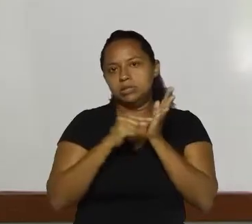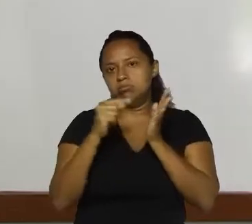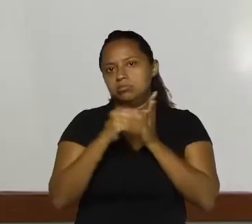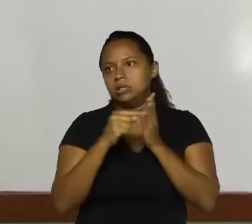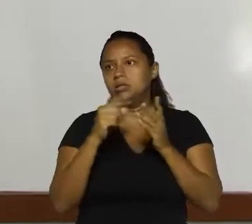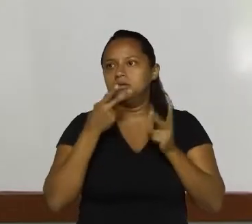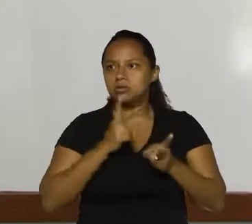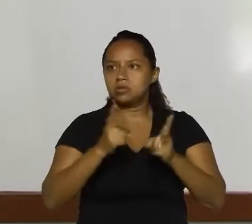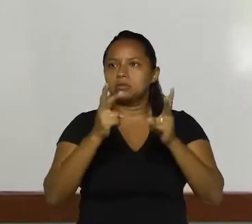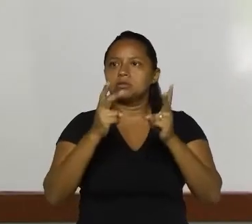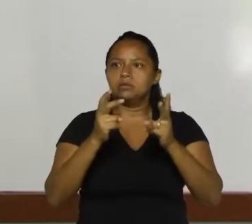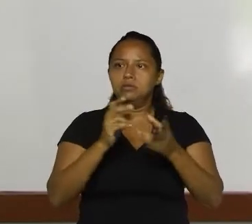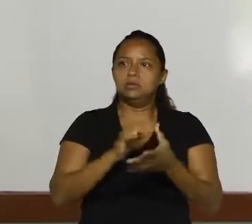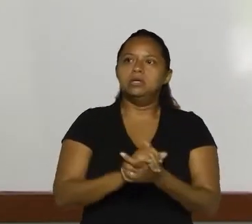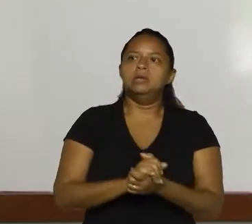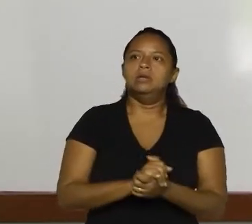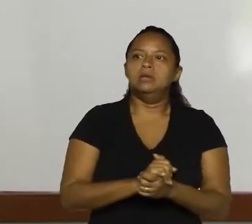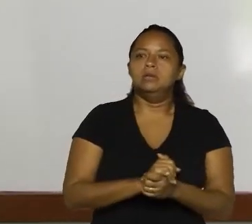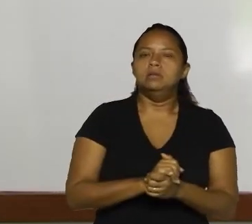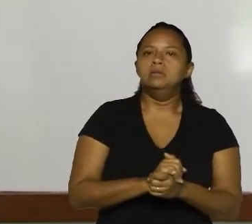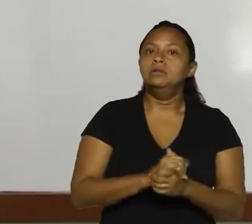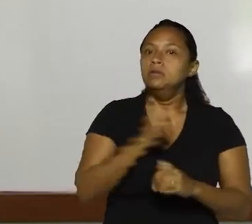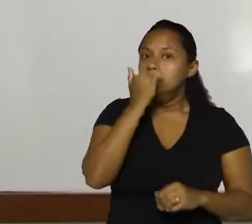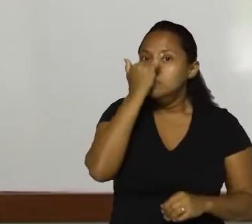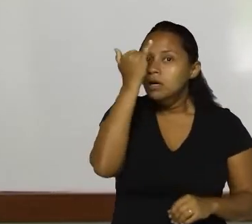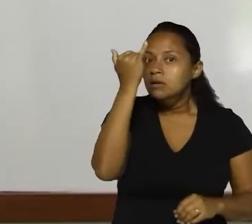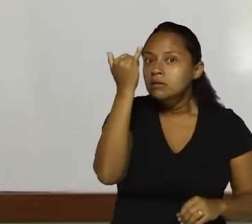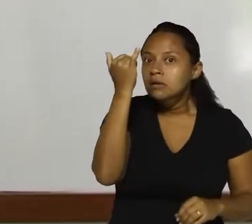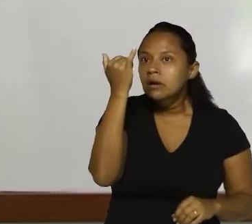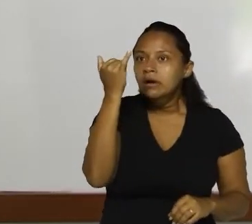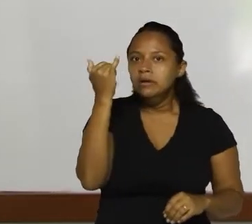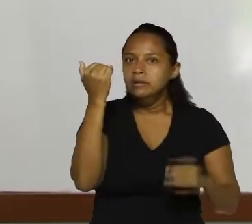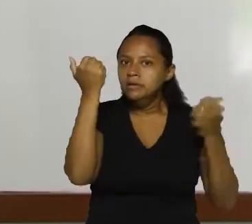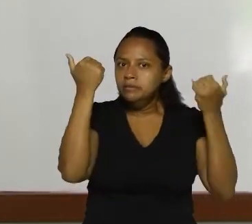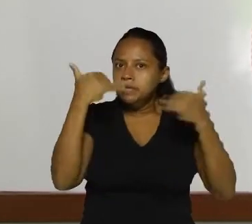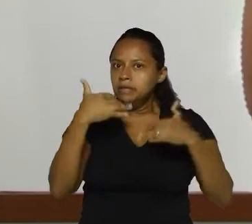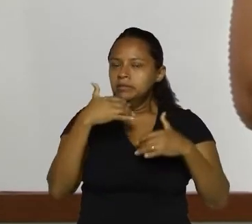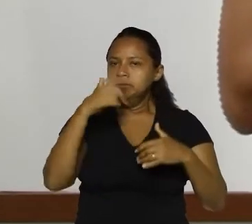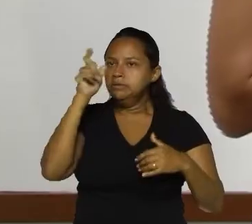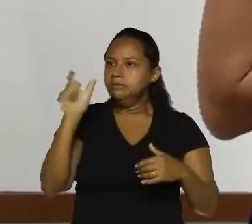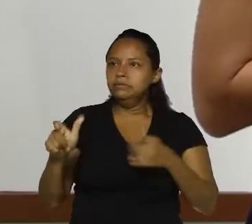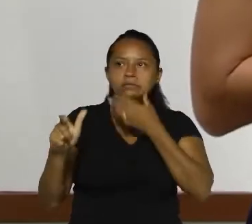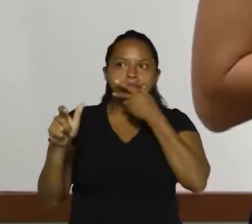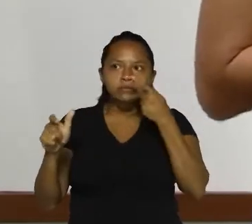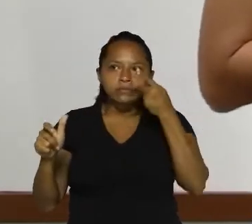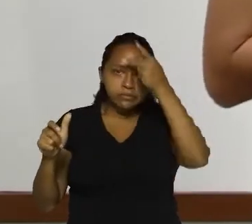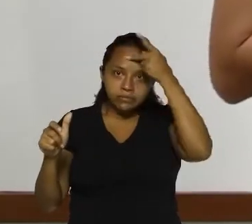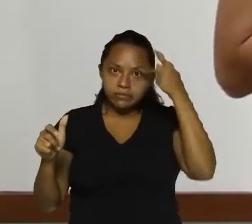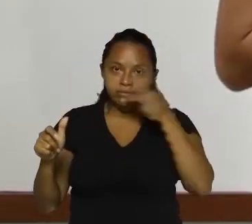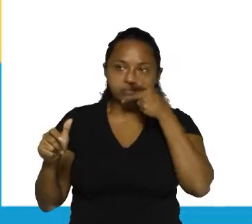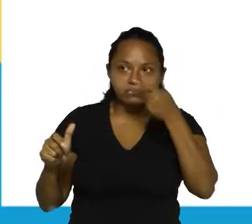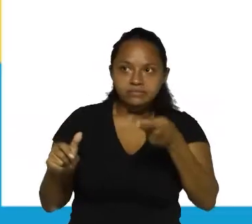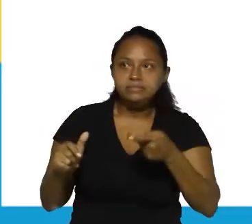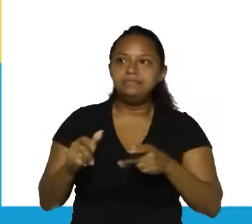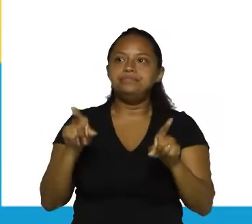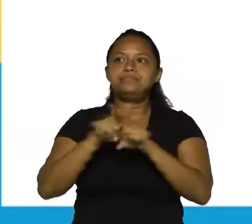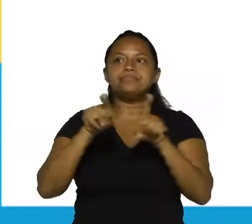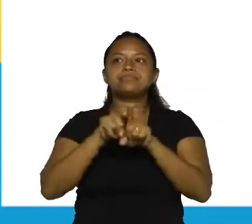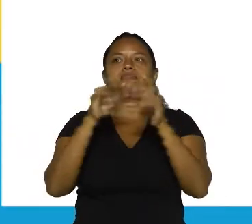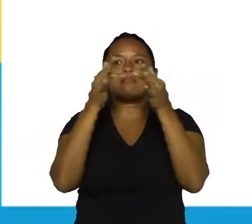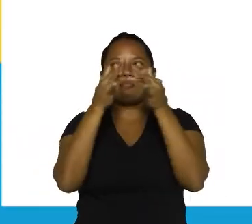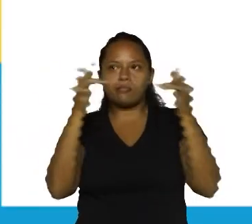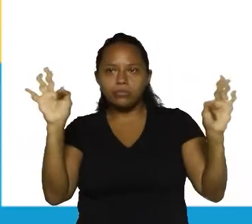só estou apresentando a informação. Vai depender da intenção do falante. A frase interrogativa